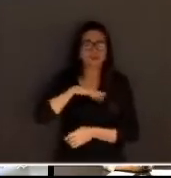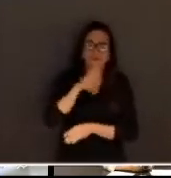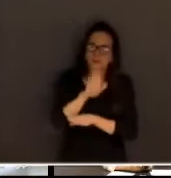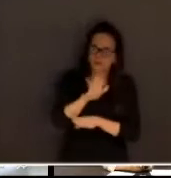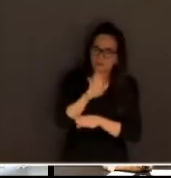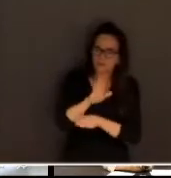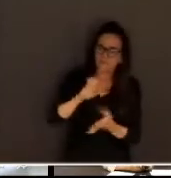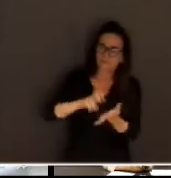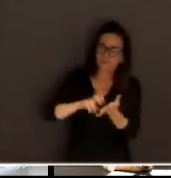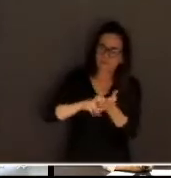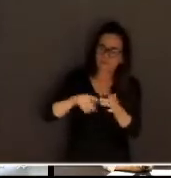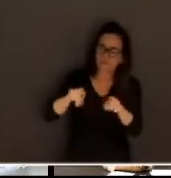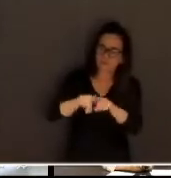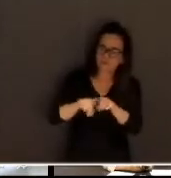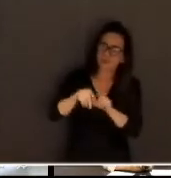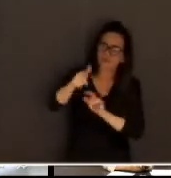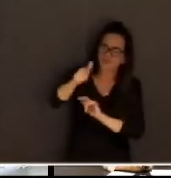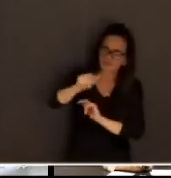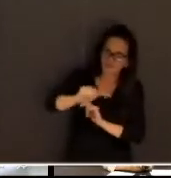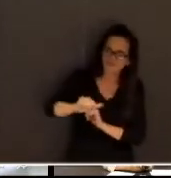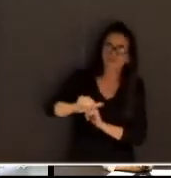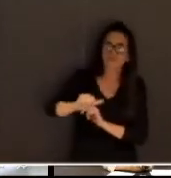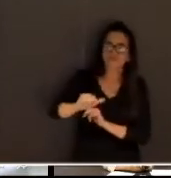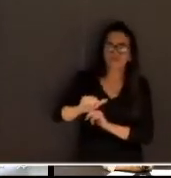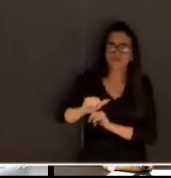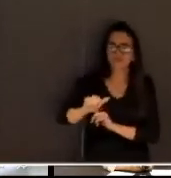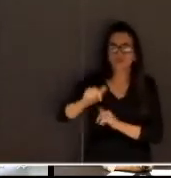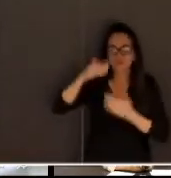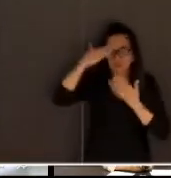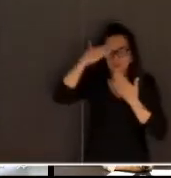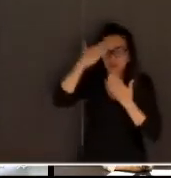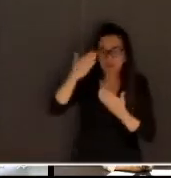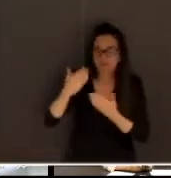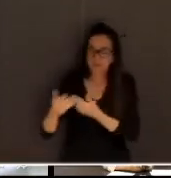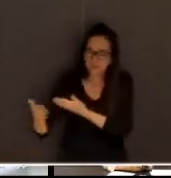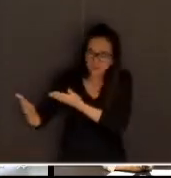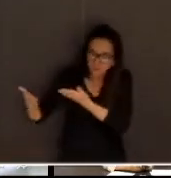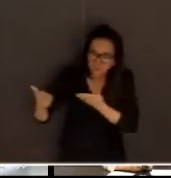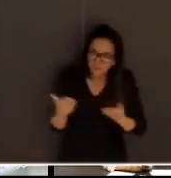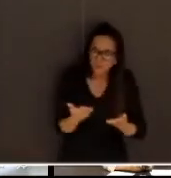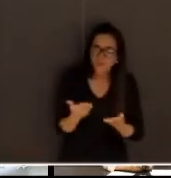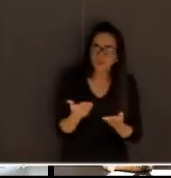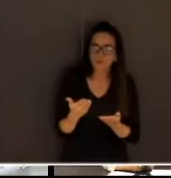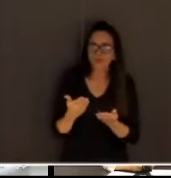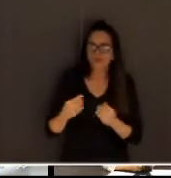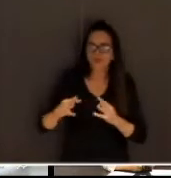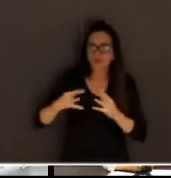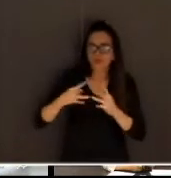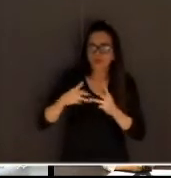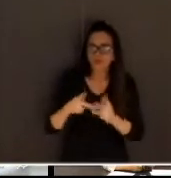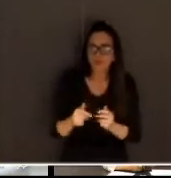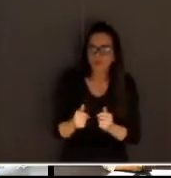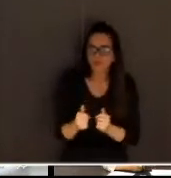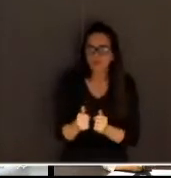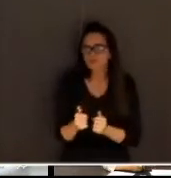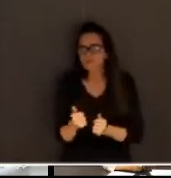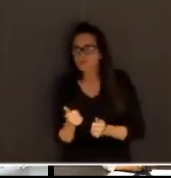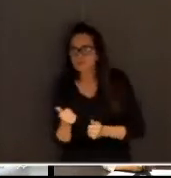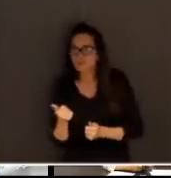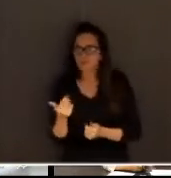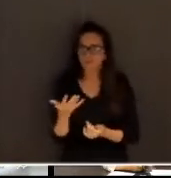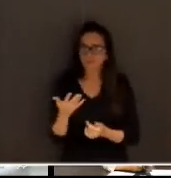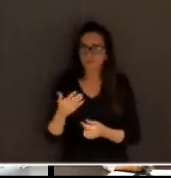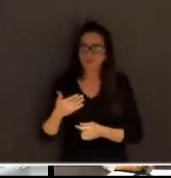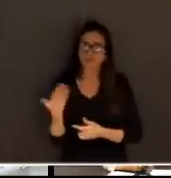coisas boas para ouvirmos. Agradecer também o convite por parte do Dani Salles, nosso colega parceríssimo aí de